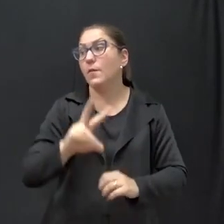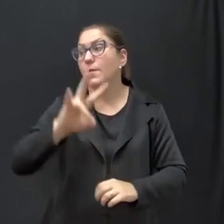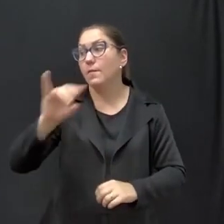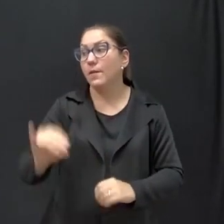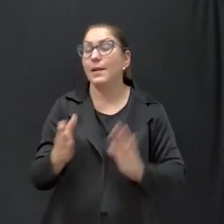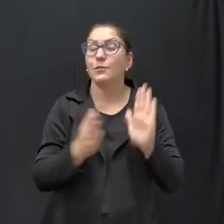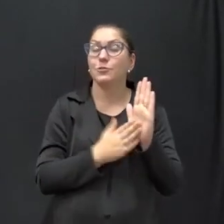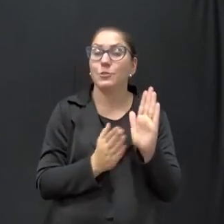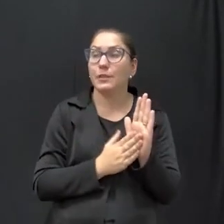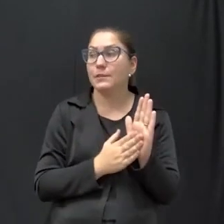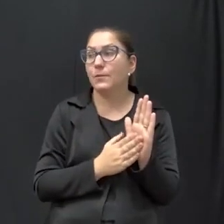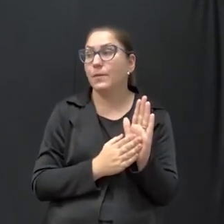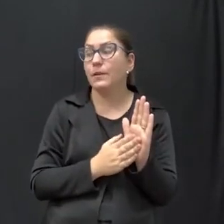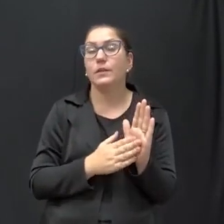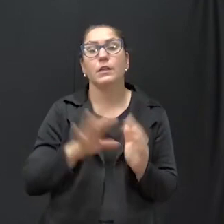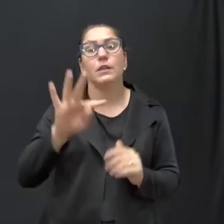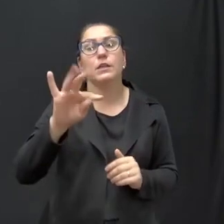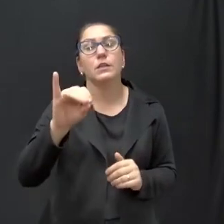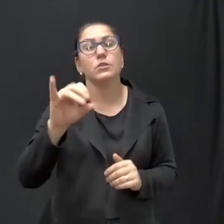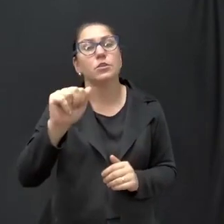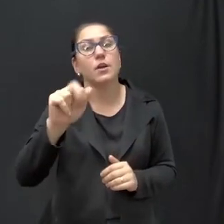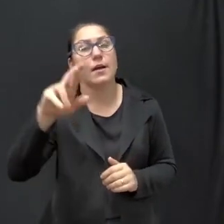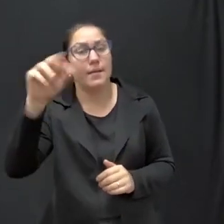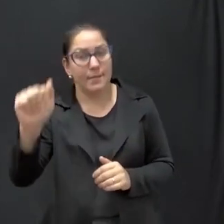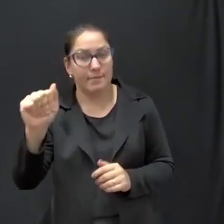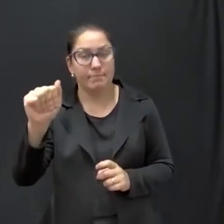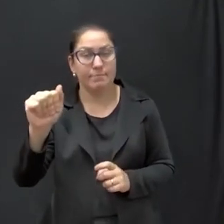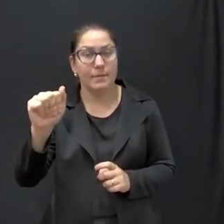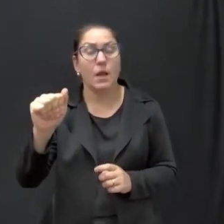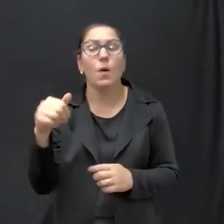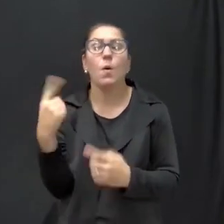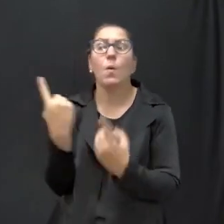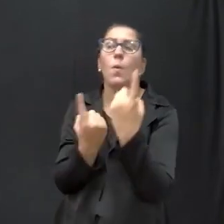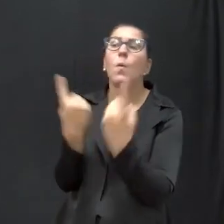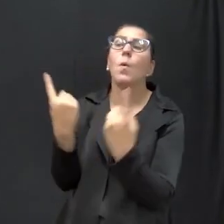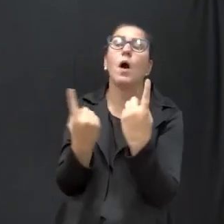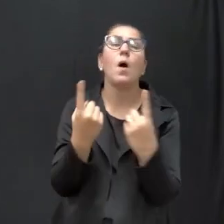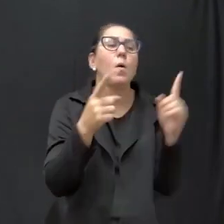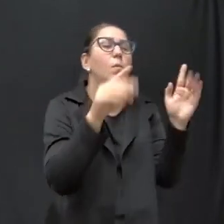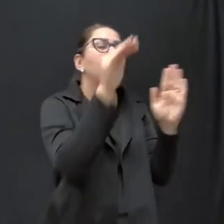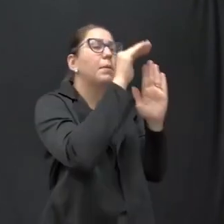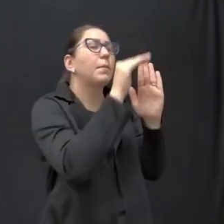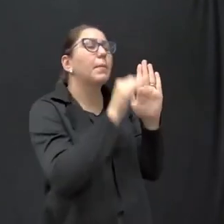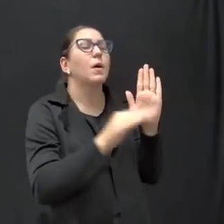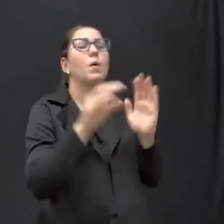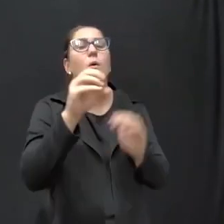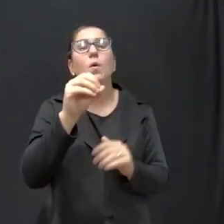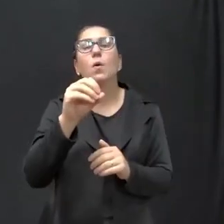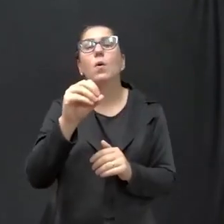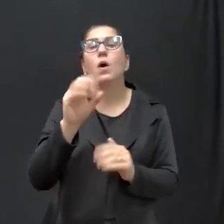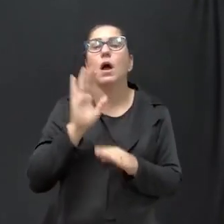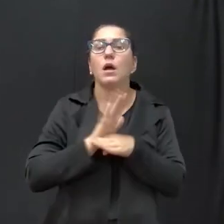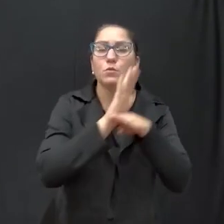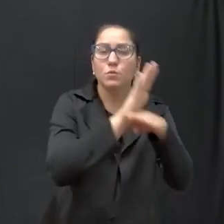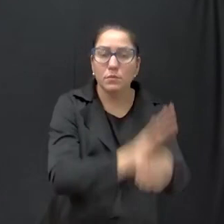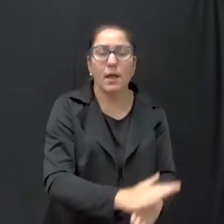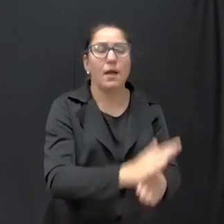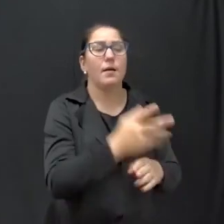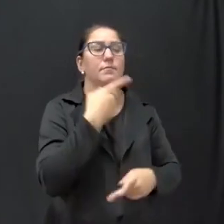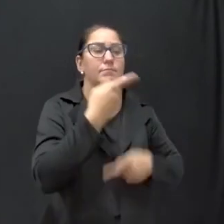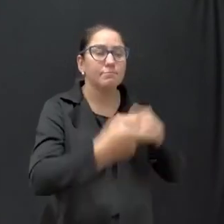indicada. Tiara. Quais são as atribuições? Orientar e acompanhar, junto aos